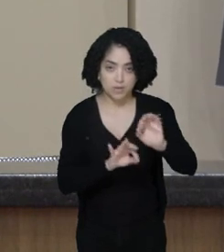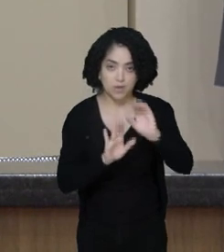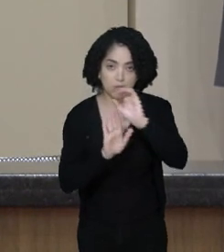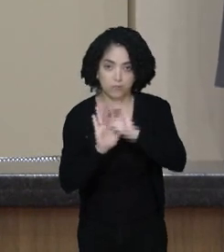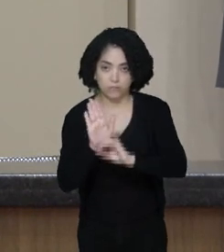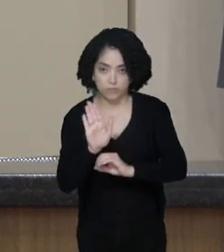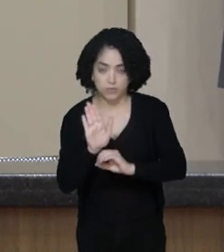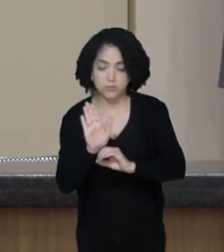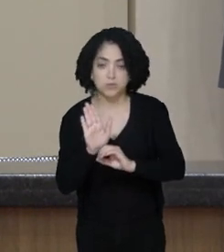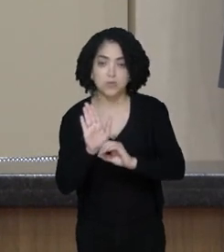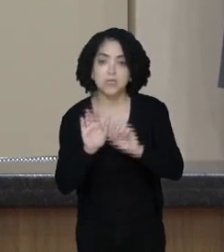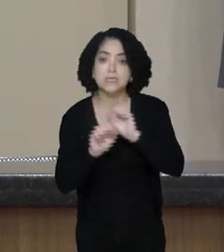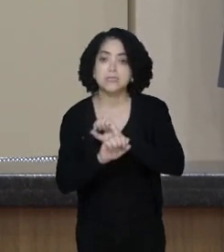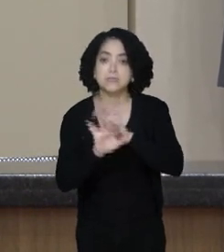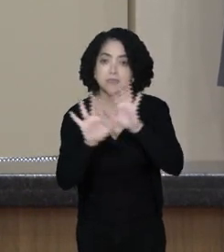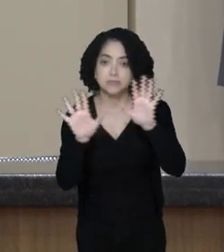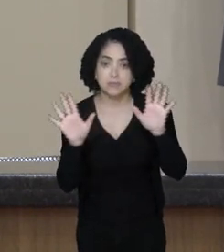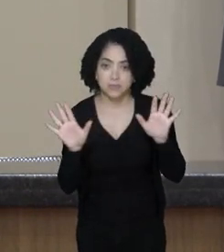esclarecendo o Banco